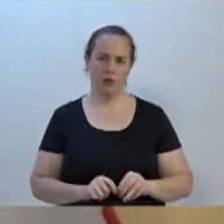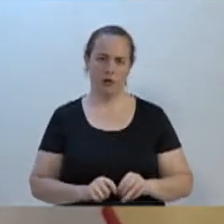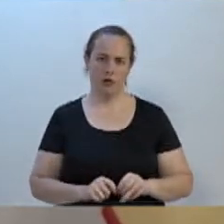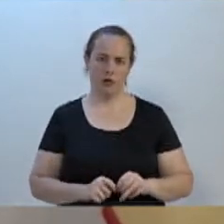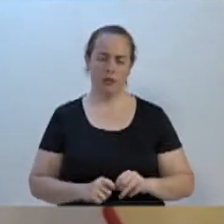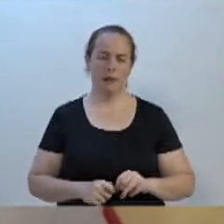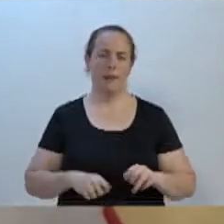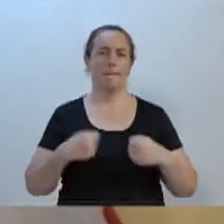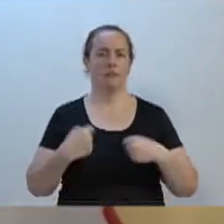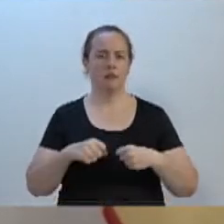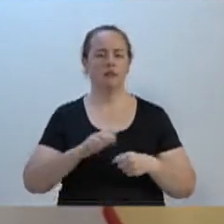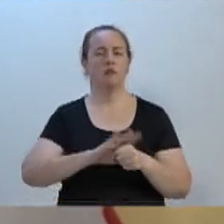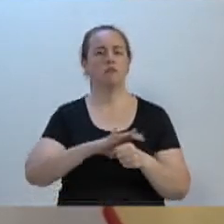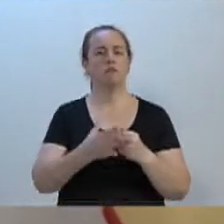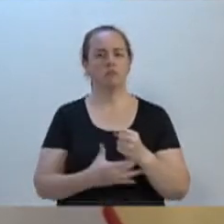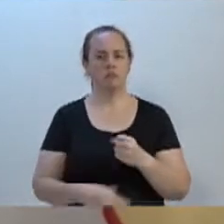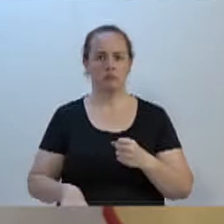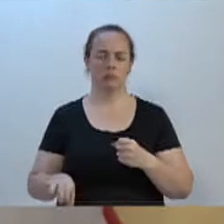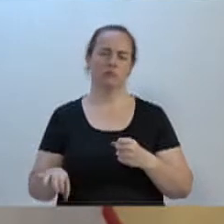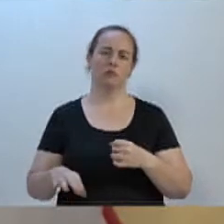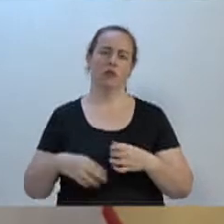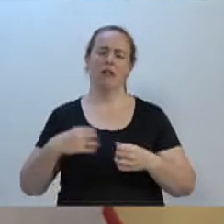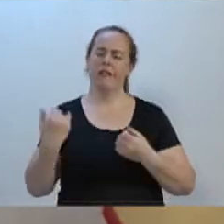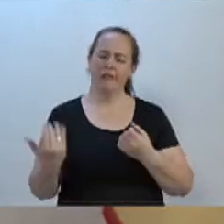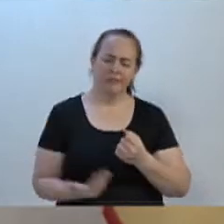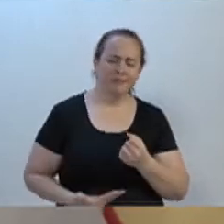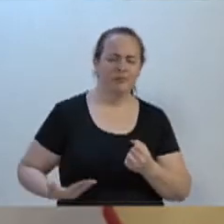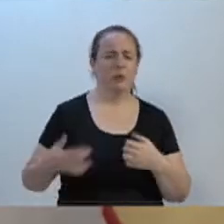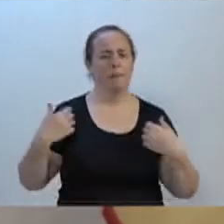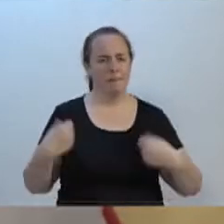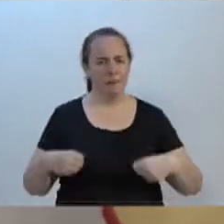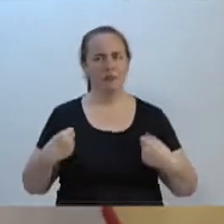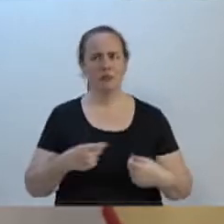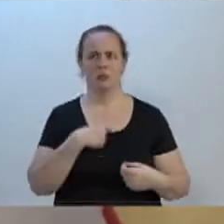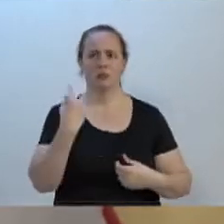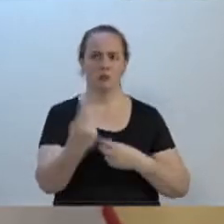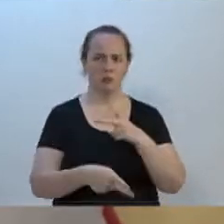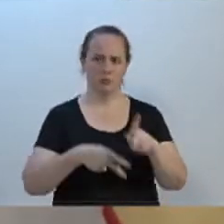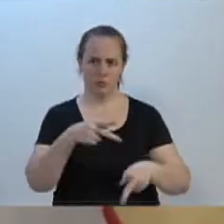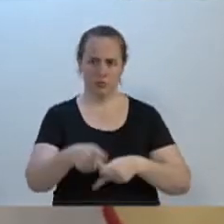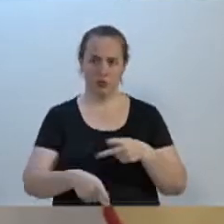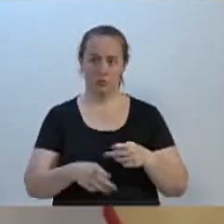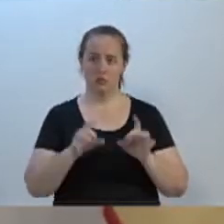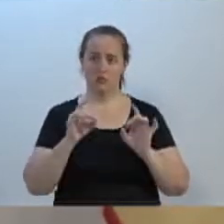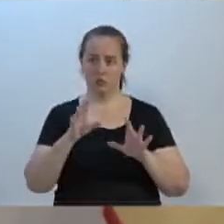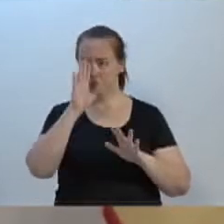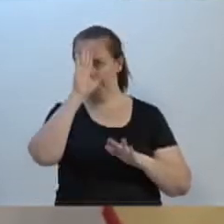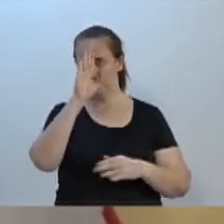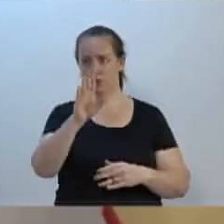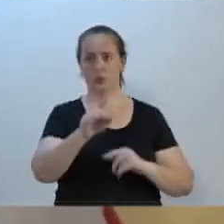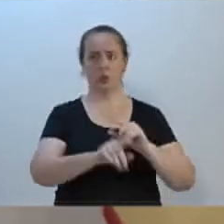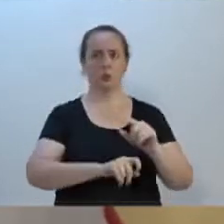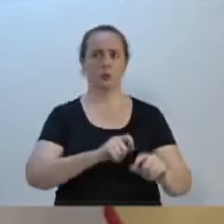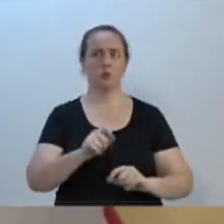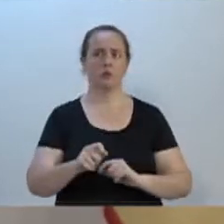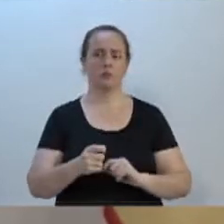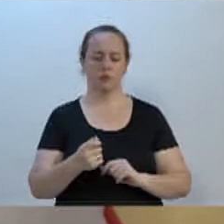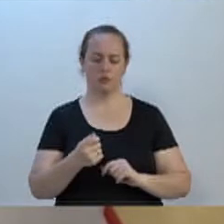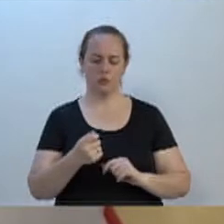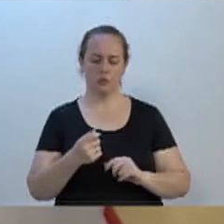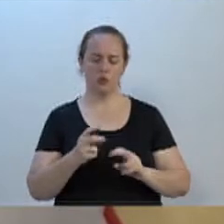saneamento básico, que é essencial, que é imprescindível para a nossa população, especialmente no tocante ao